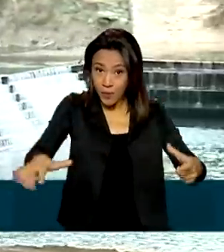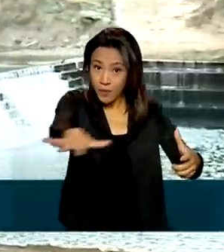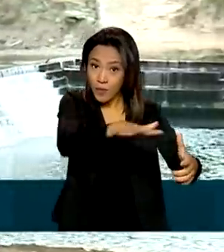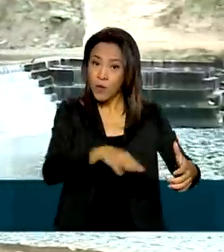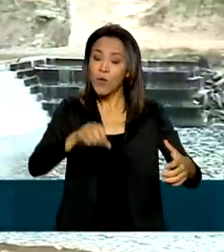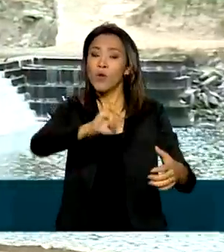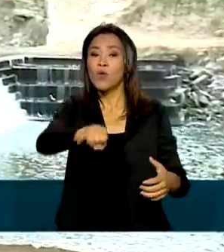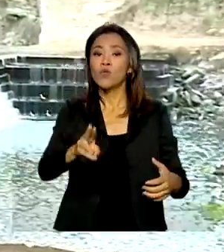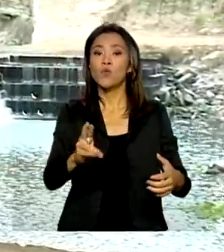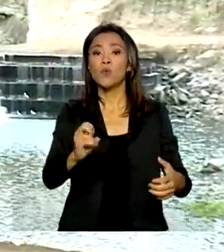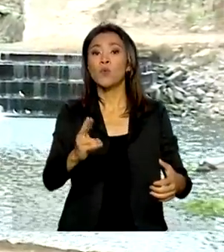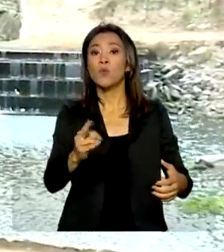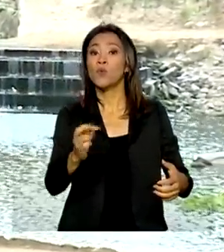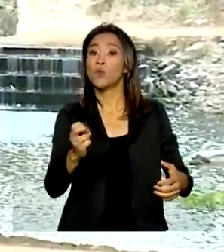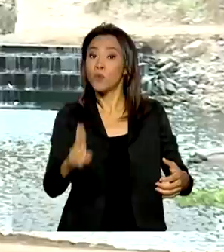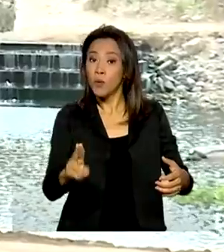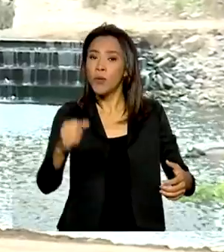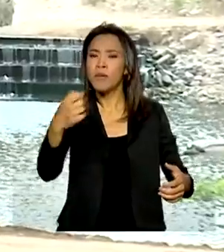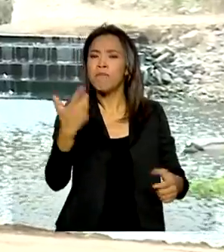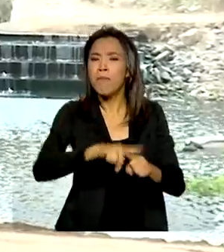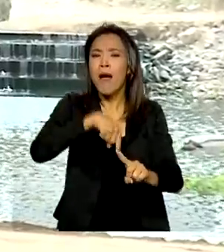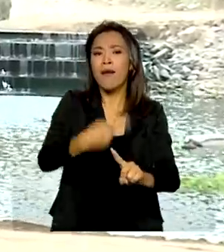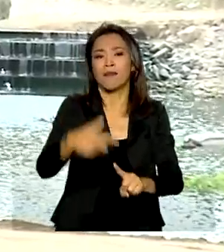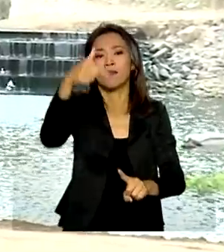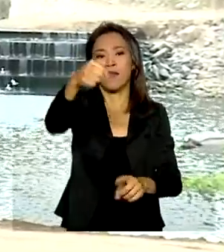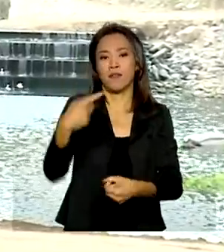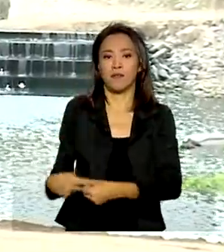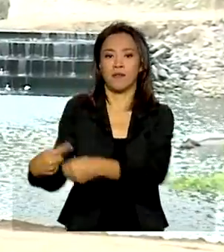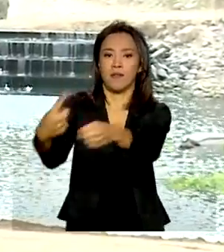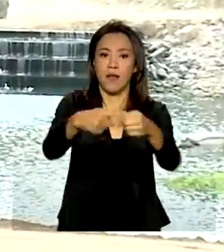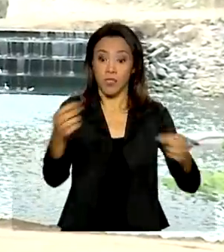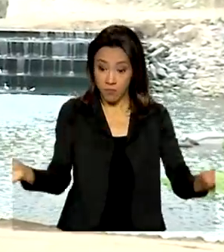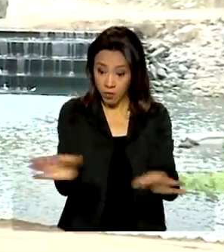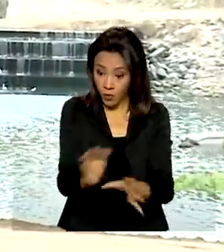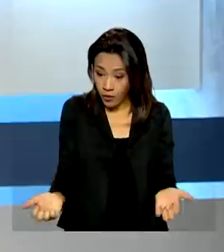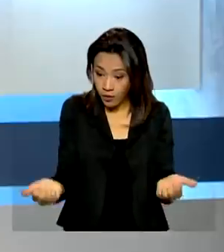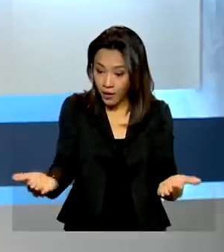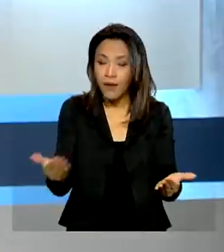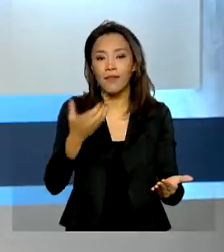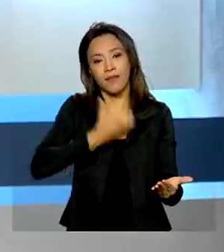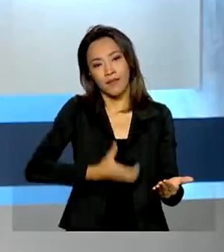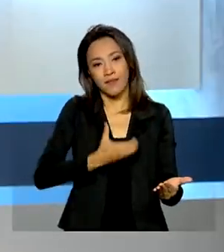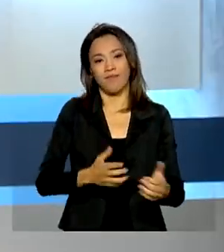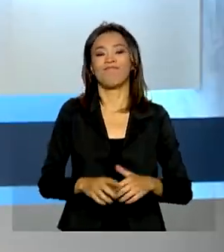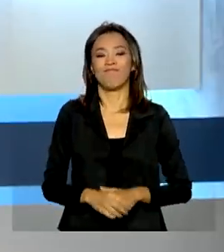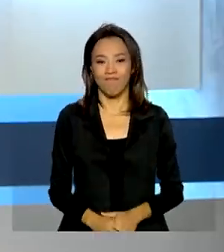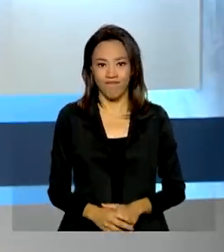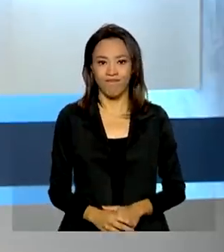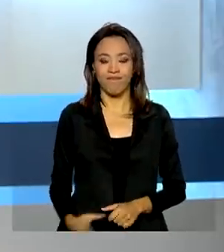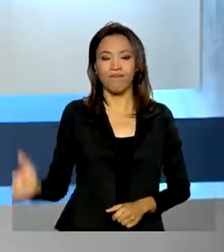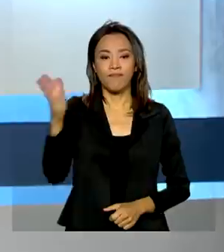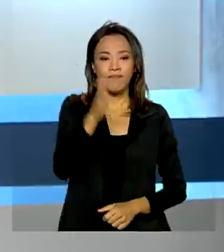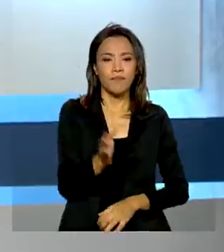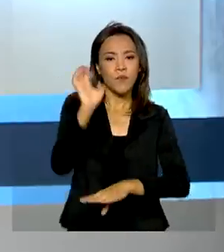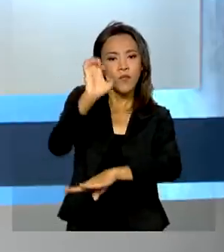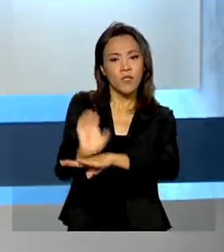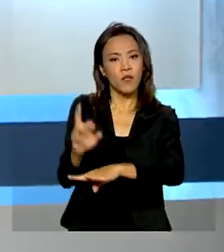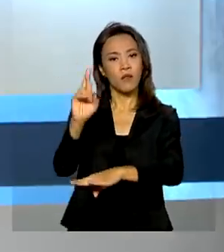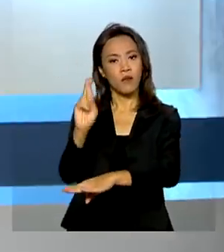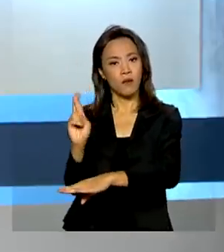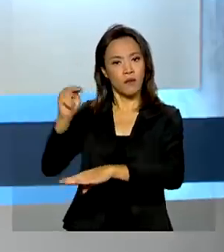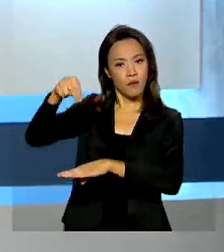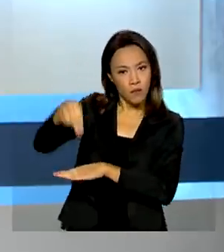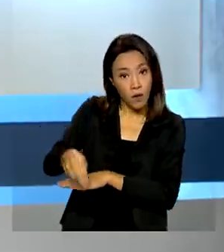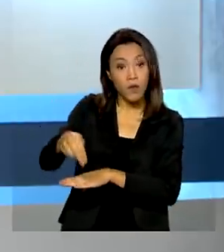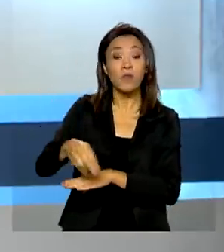de outras sete cidades do estado. A previsão de entrega é dezembro deste ano. E ainda no Rio Grande do Norte, o presidente Jair